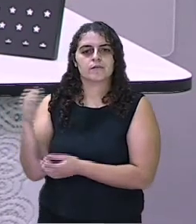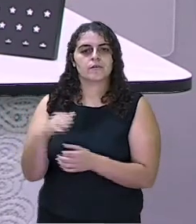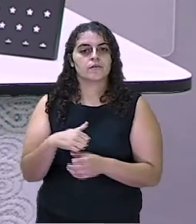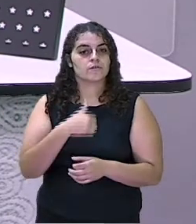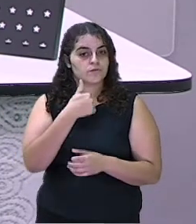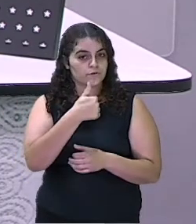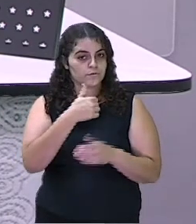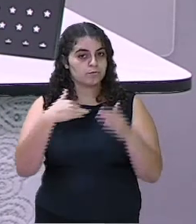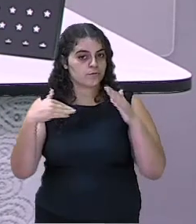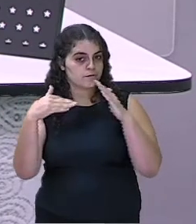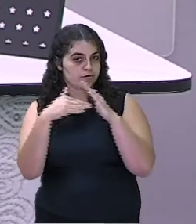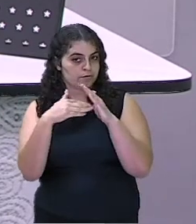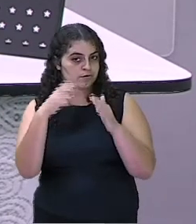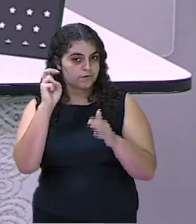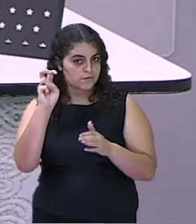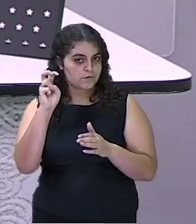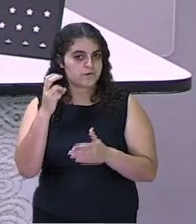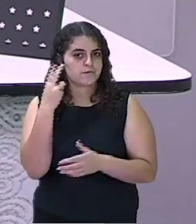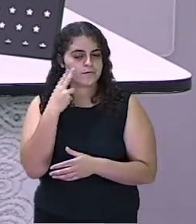1 até 5.